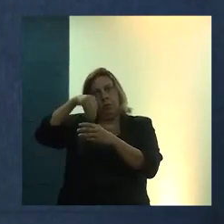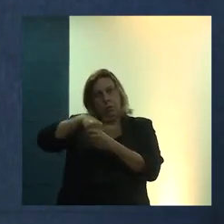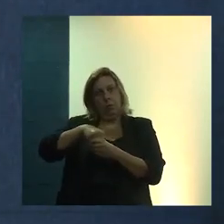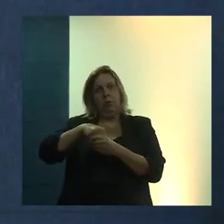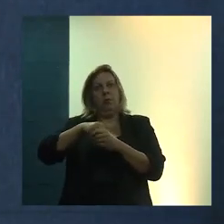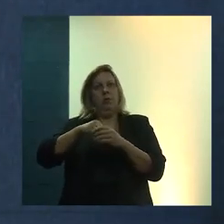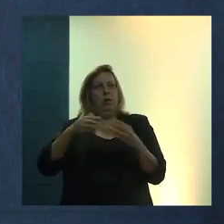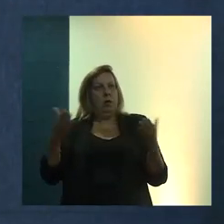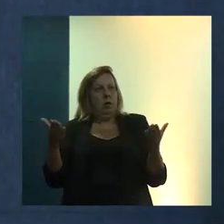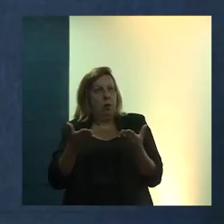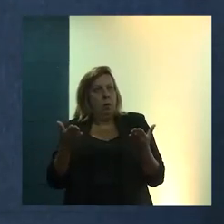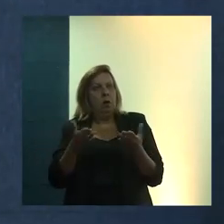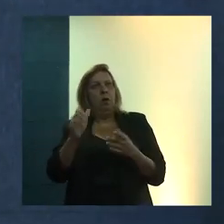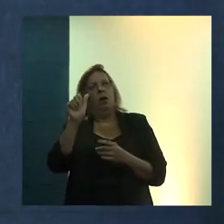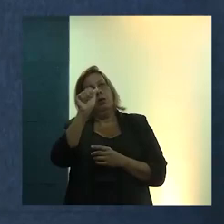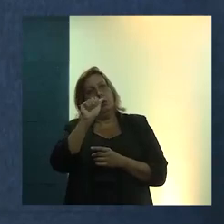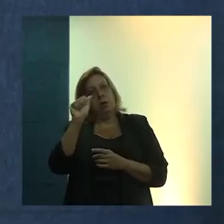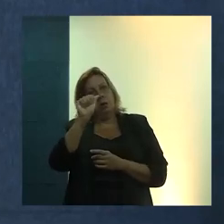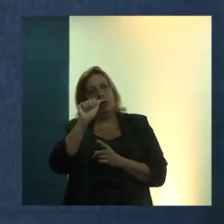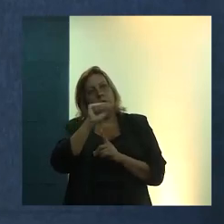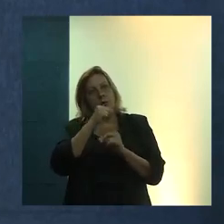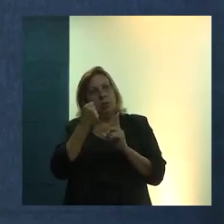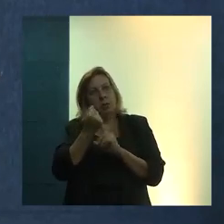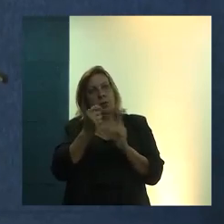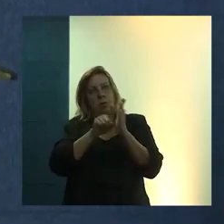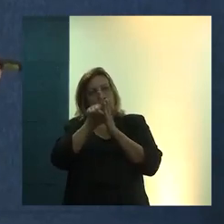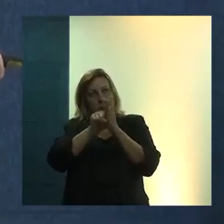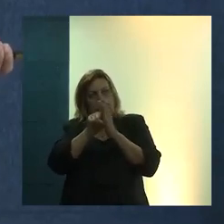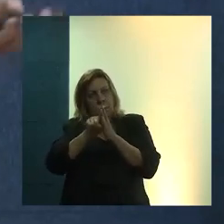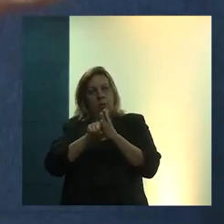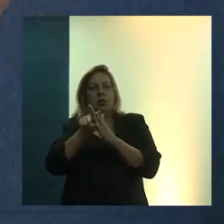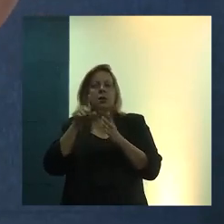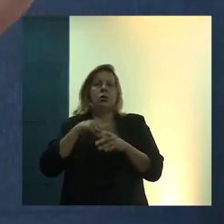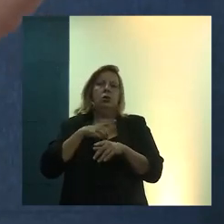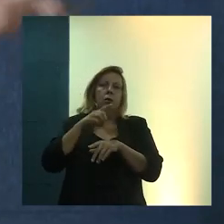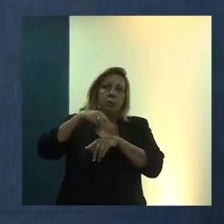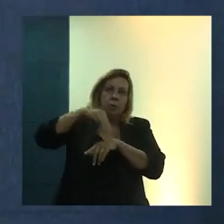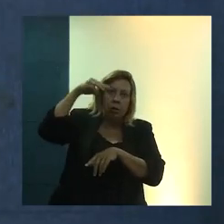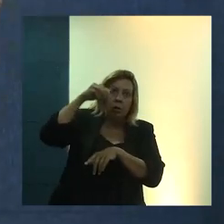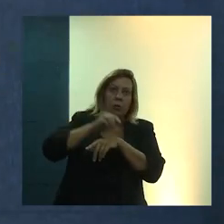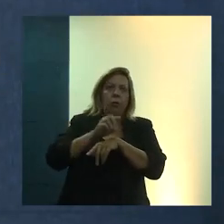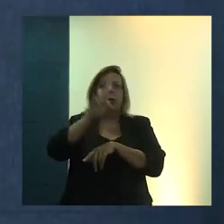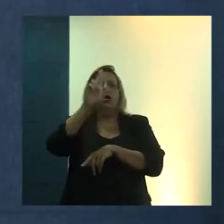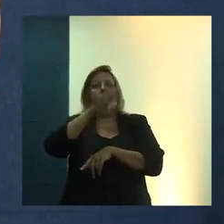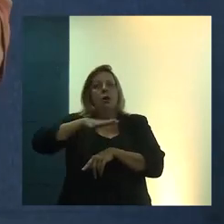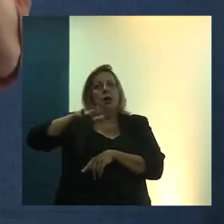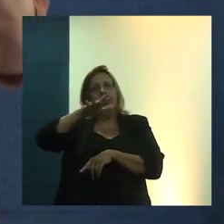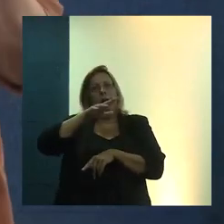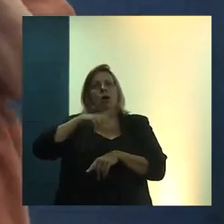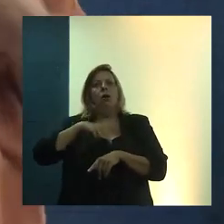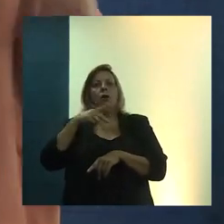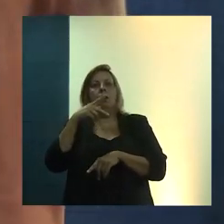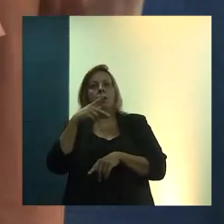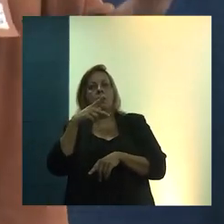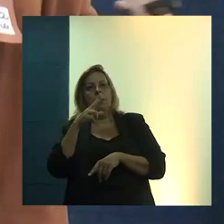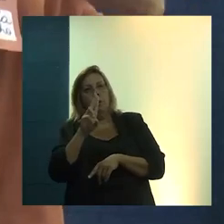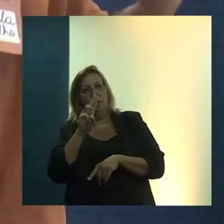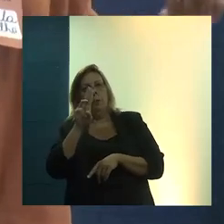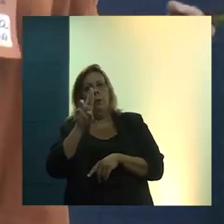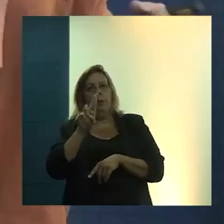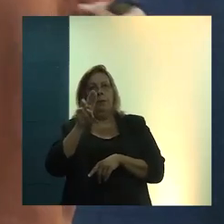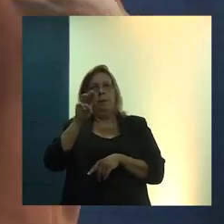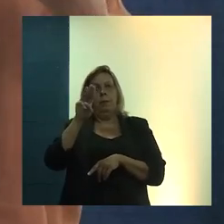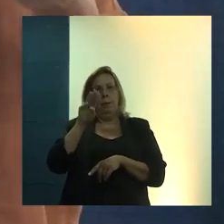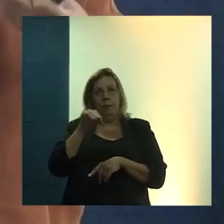da ANPARC, que é a Associação Nacional de Pesquisa e Pós-Graduação em Arquitetura e Urbanismo, e estamos trabalhando para uma ideia de uma